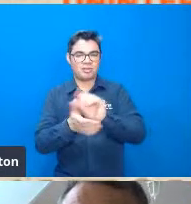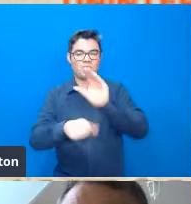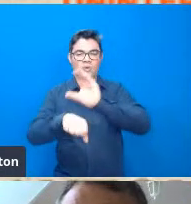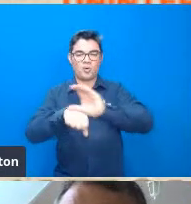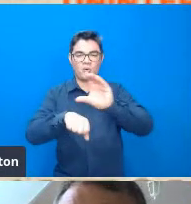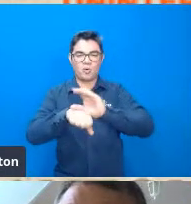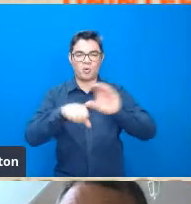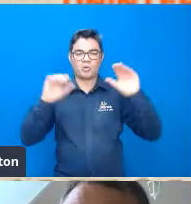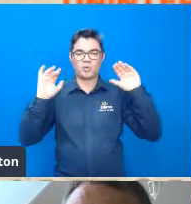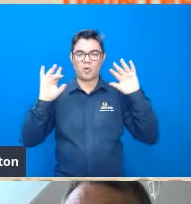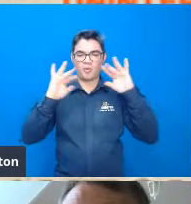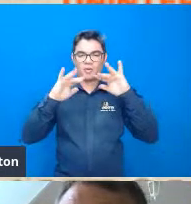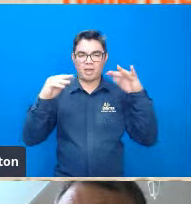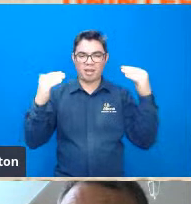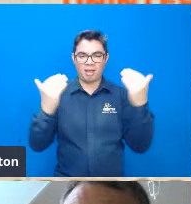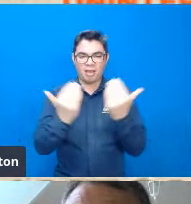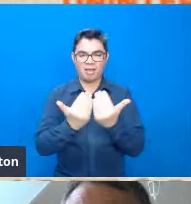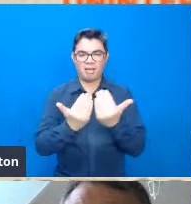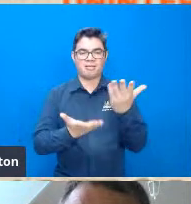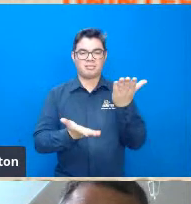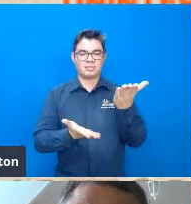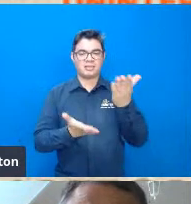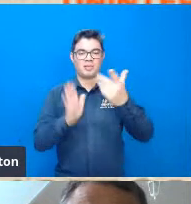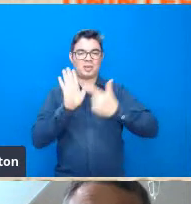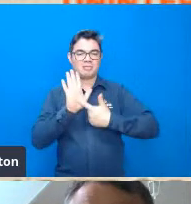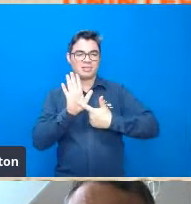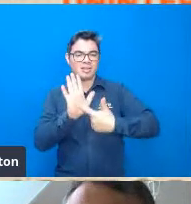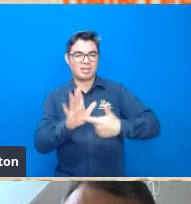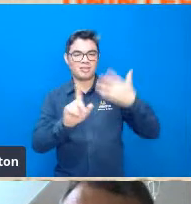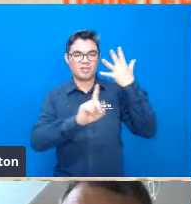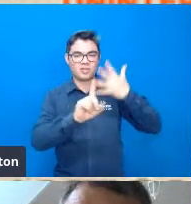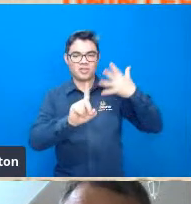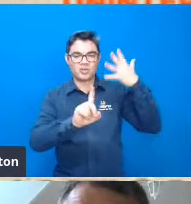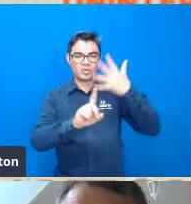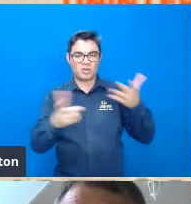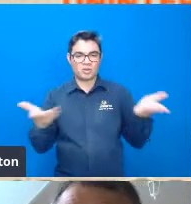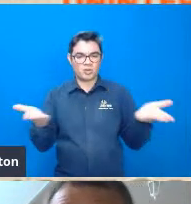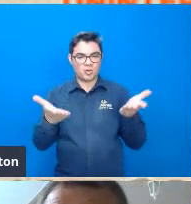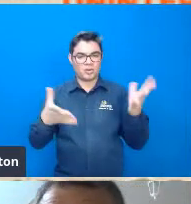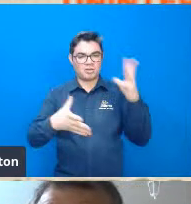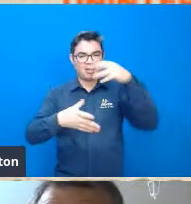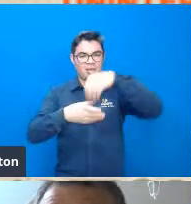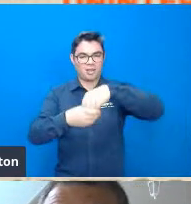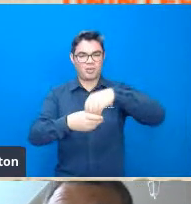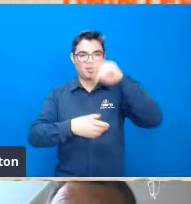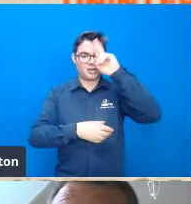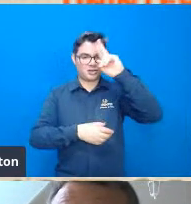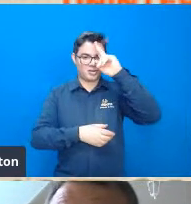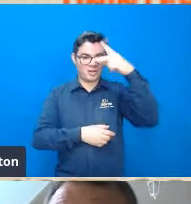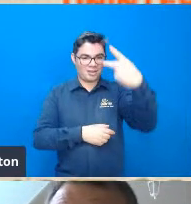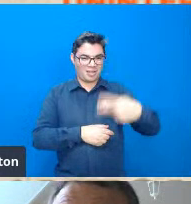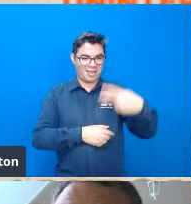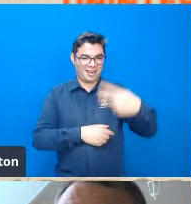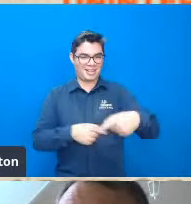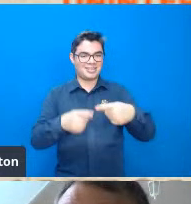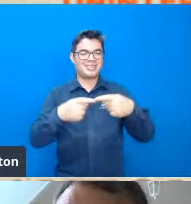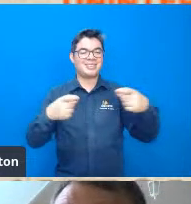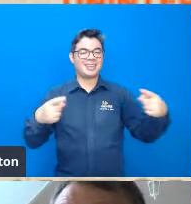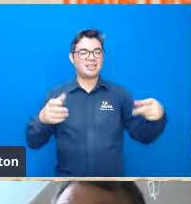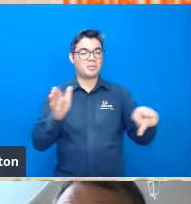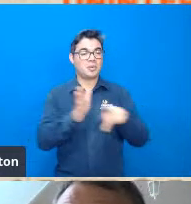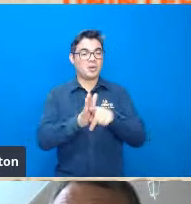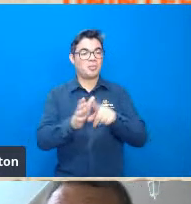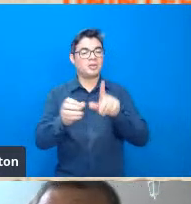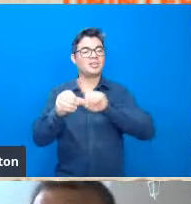que até hoje fazem parte da história dessa nossa ciência então sem dúvida o